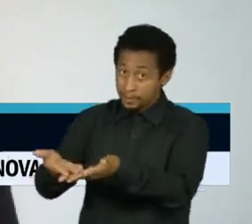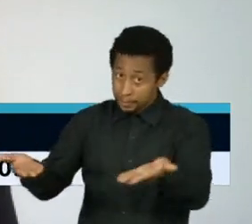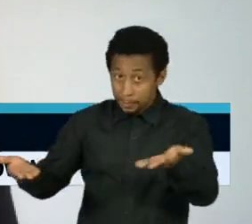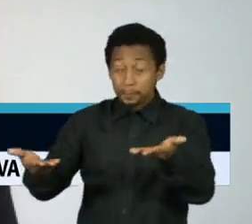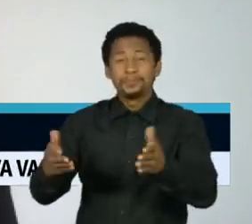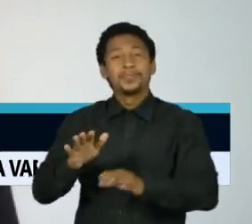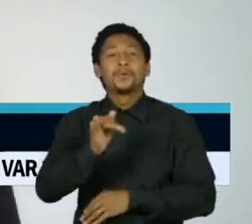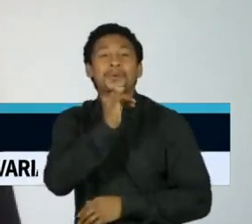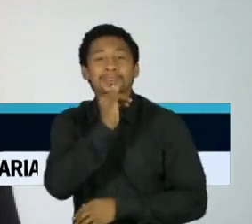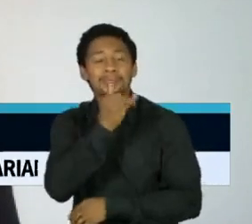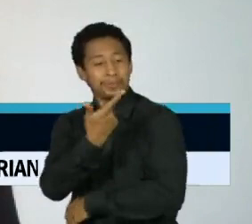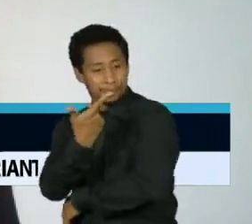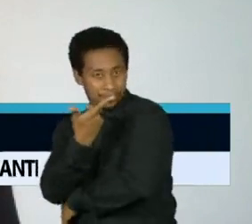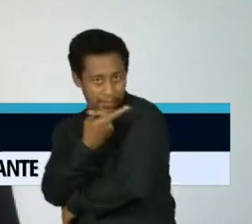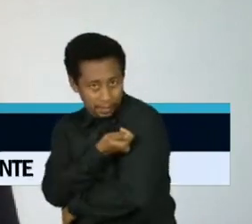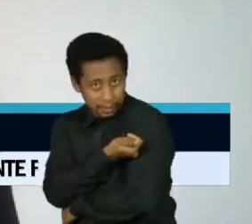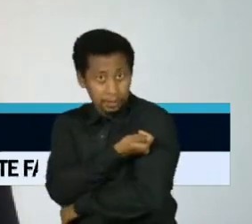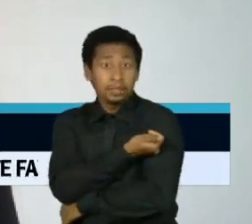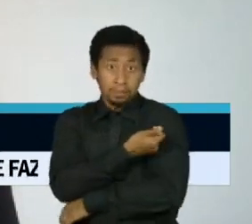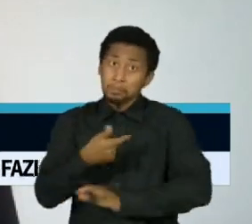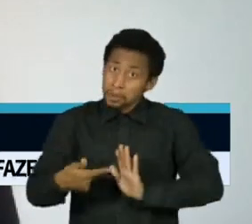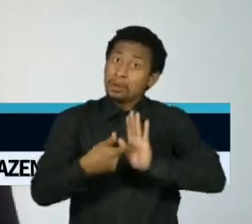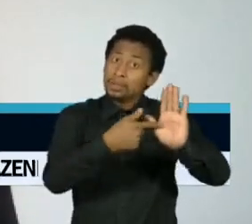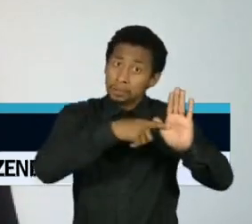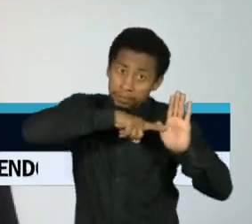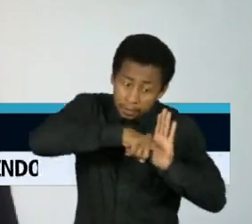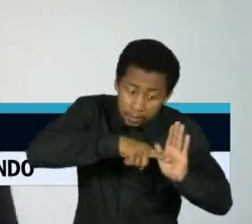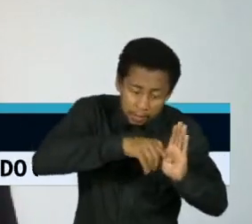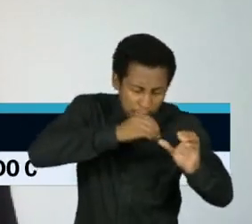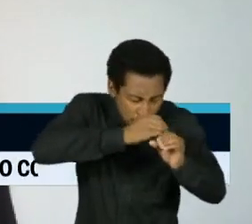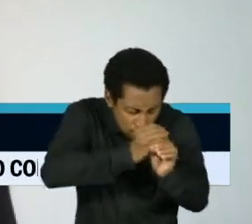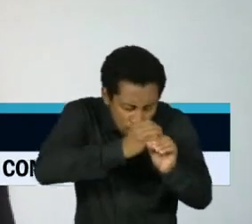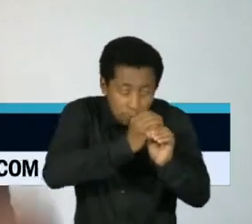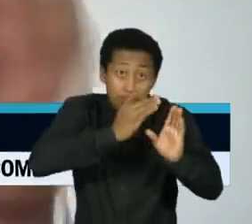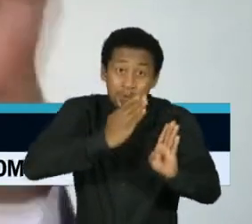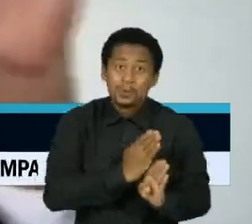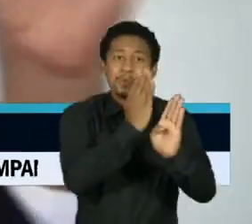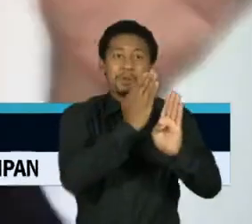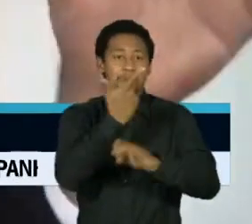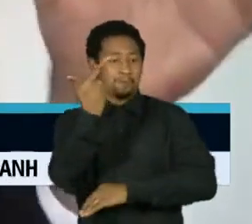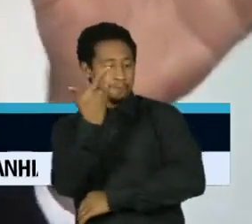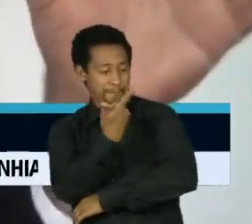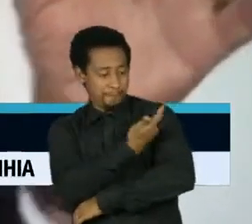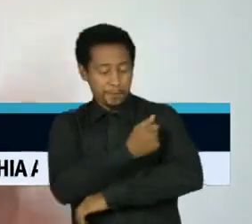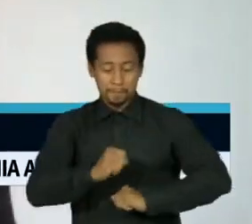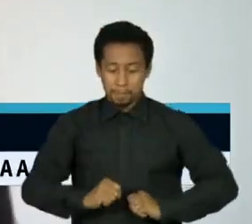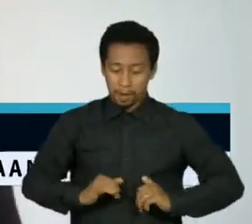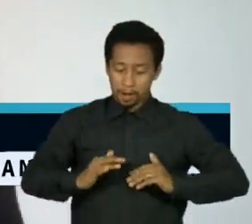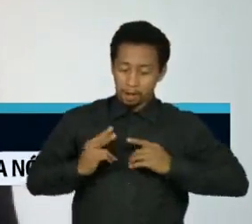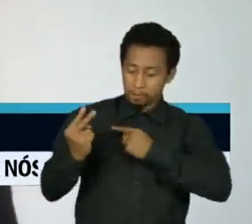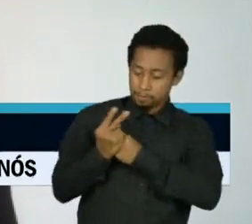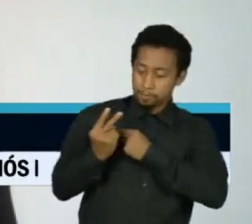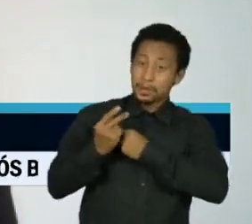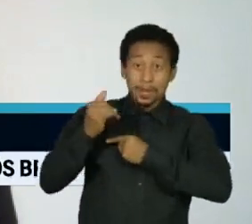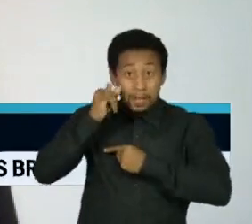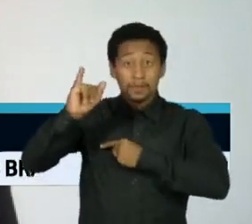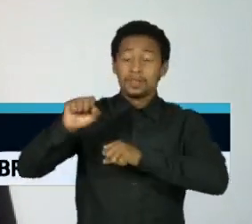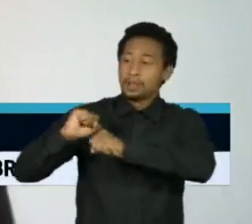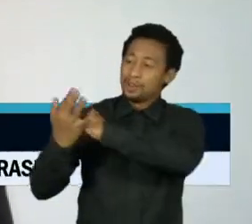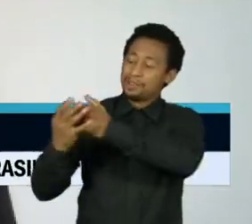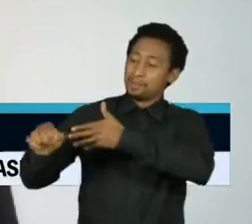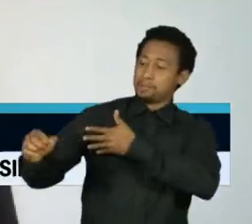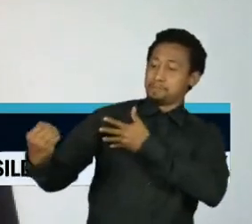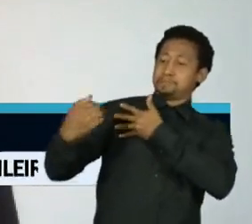É muito possível que a Catalina Caricó, que trabalhou ao longo de 20 anos da vida